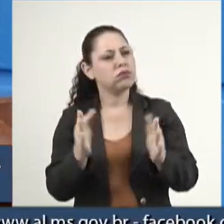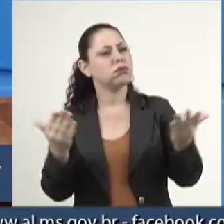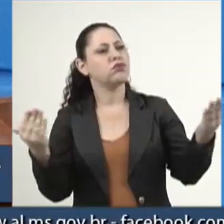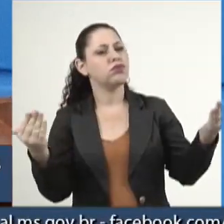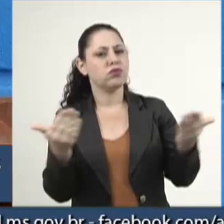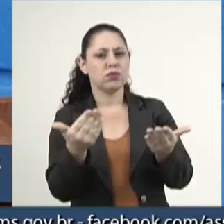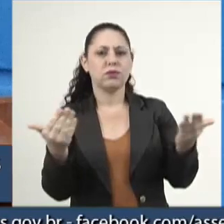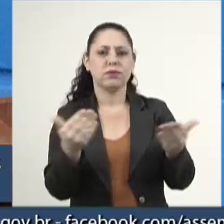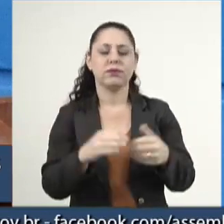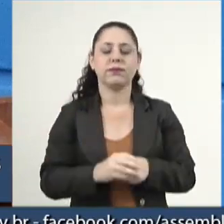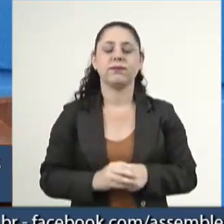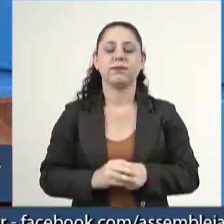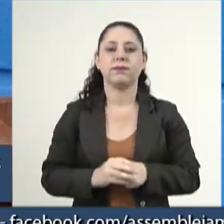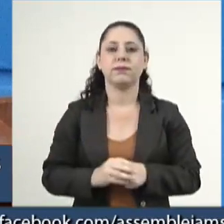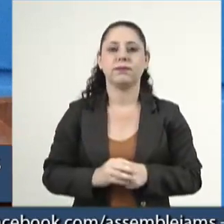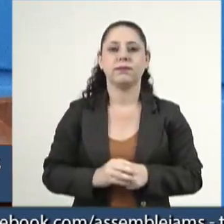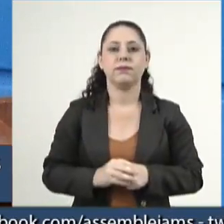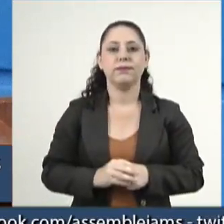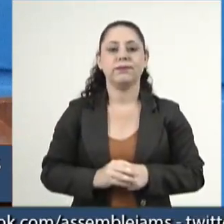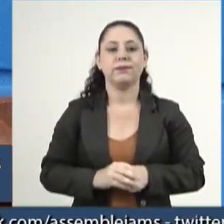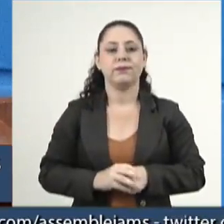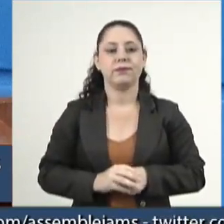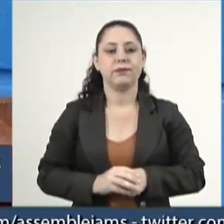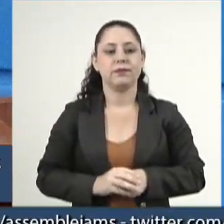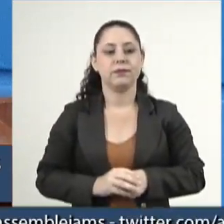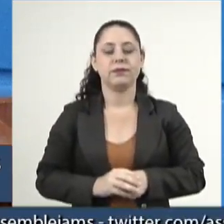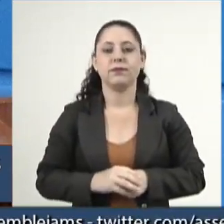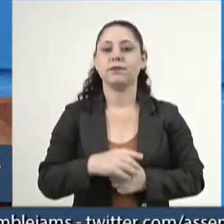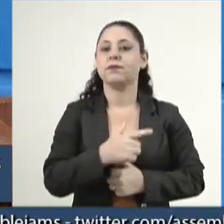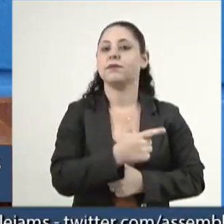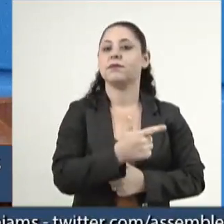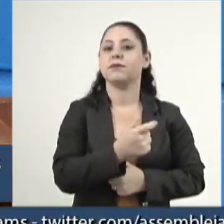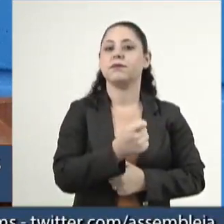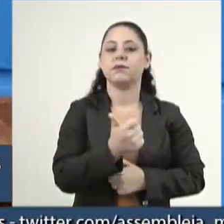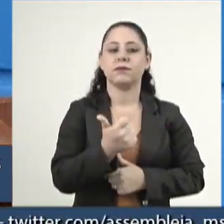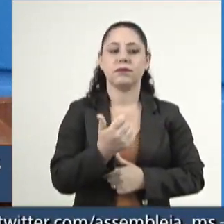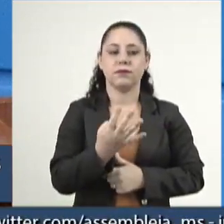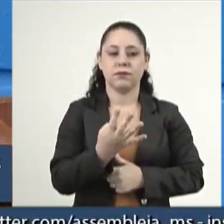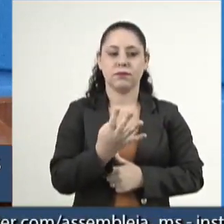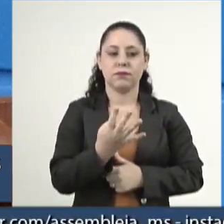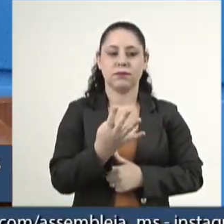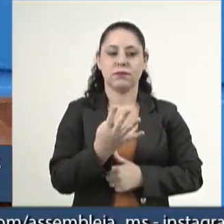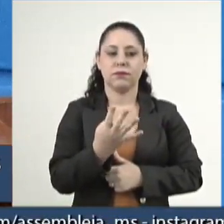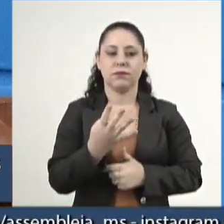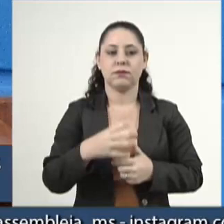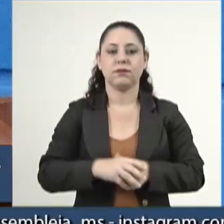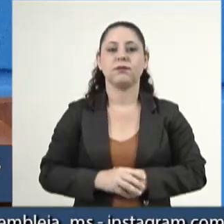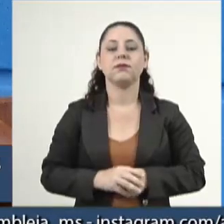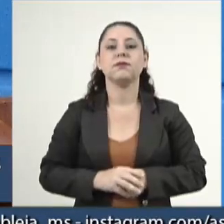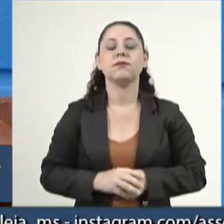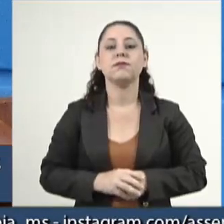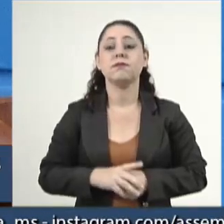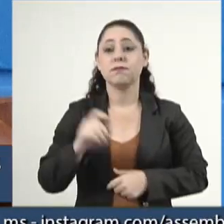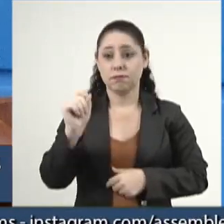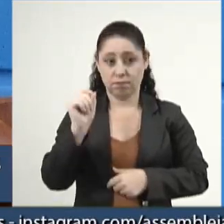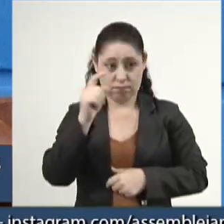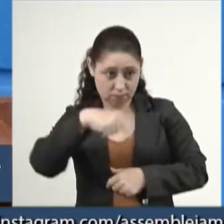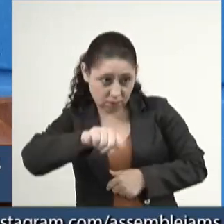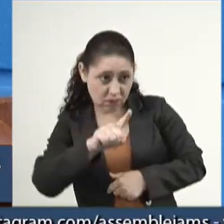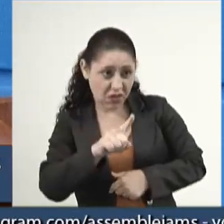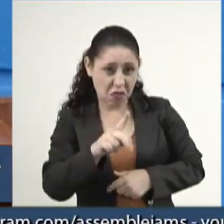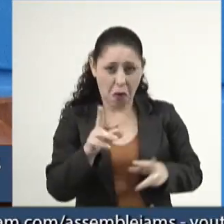hoje em 2024. E aqueles que estão